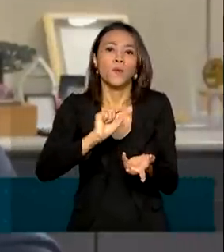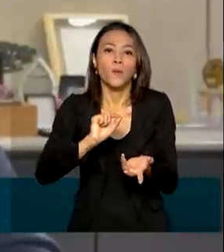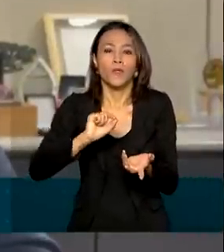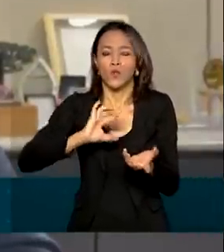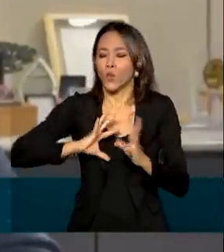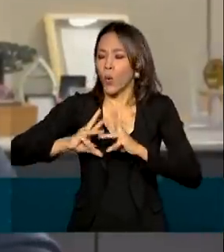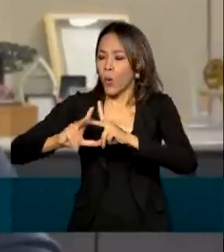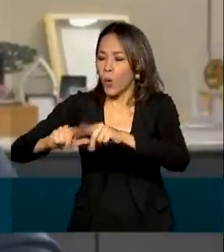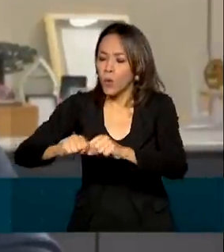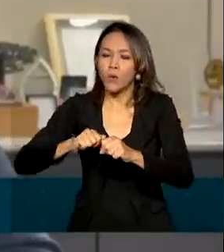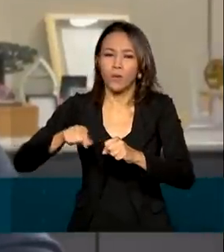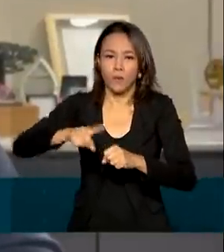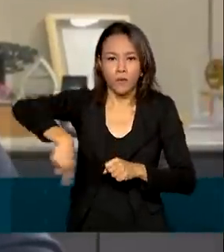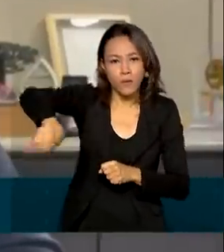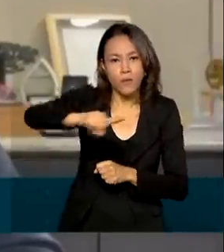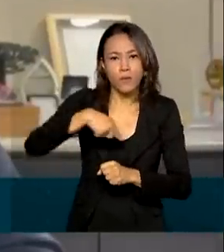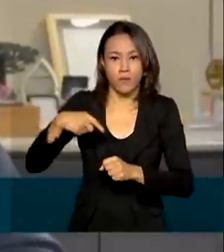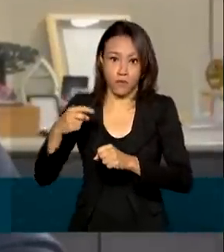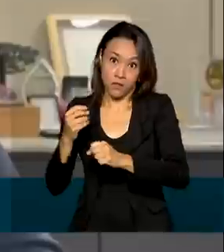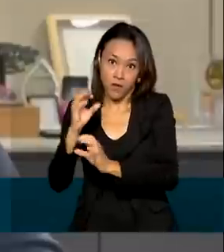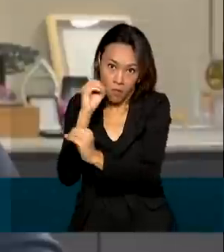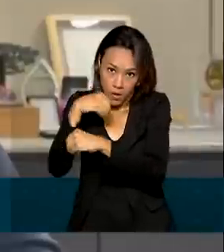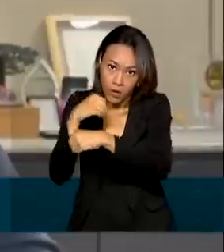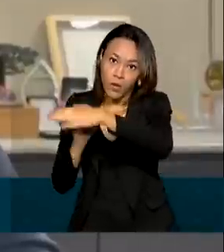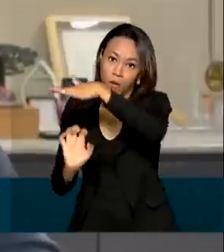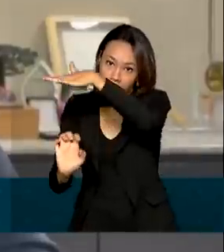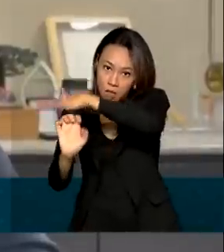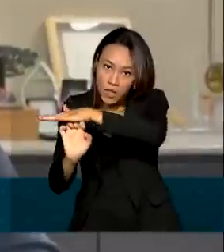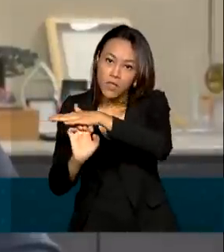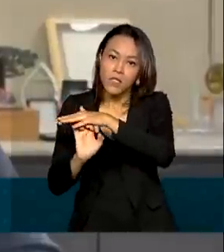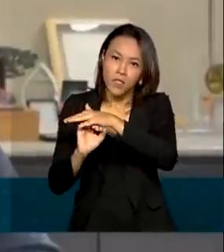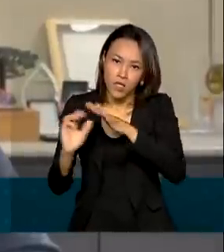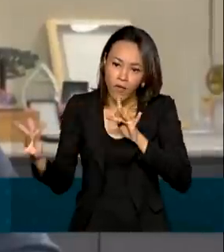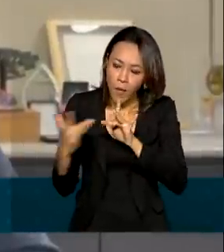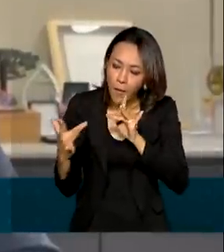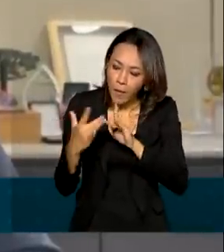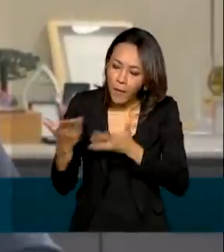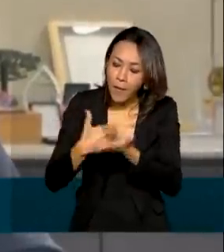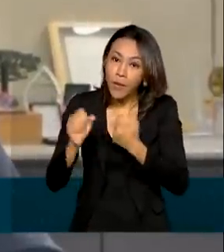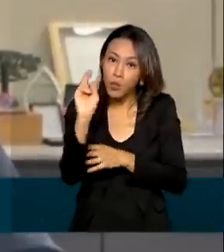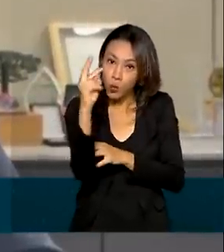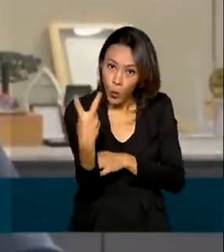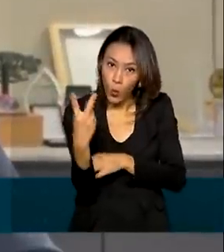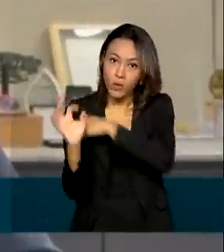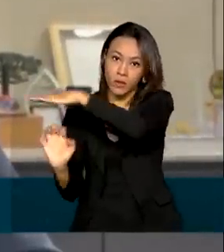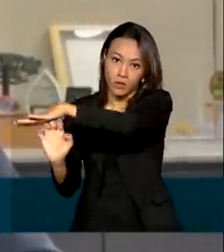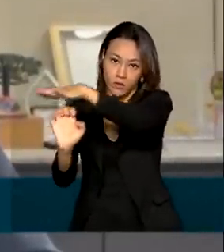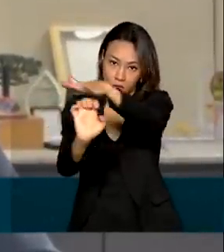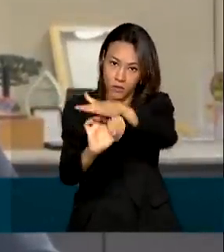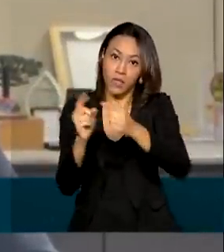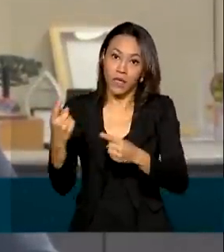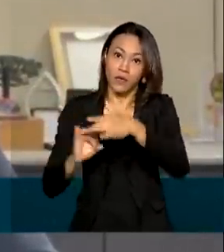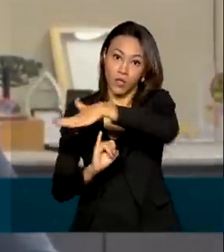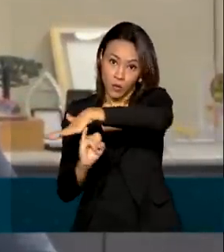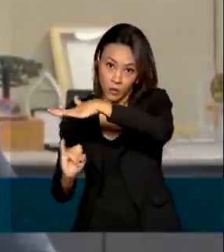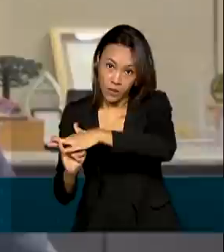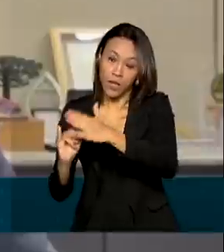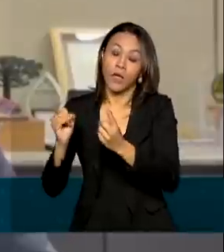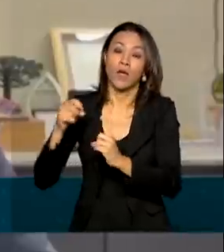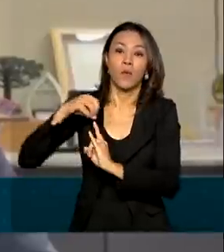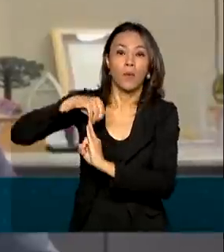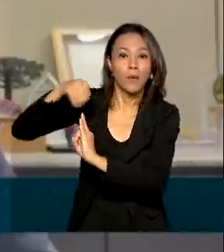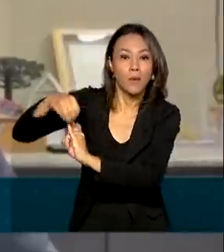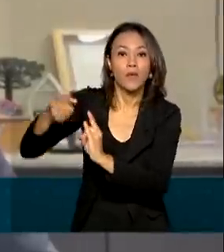os laboratórios que o ministério vem trabalhando, dois laboratórios, duas instituições como Butantan e Fiocruz,